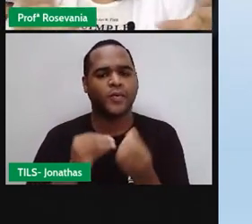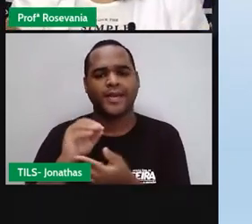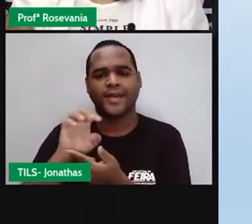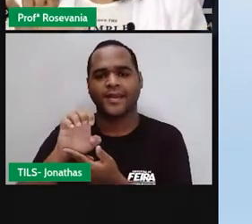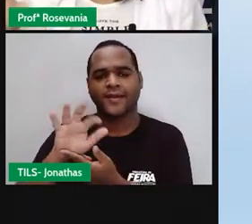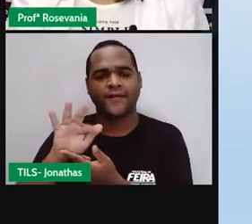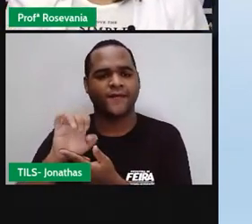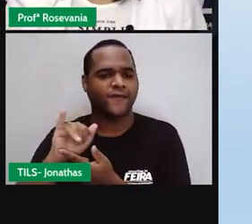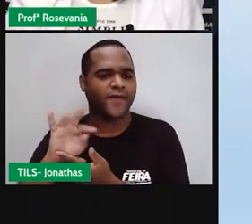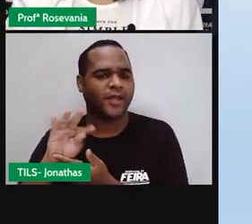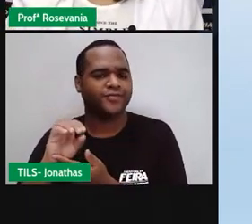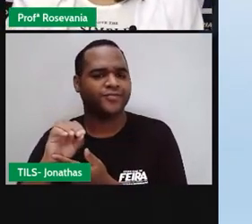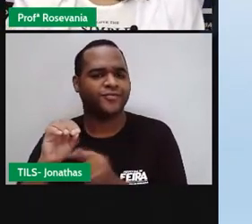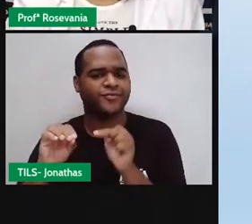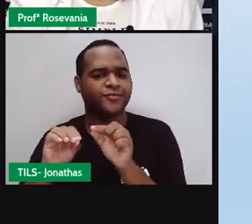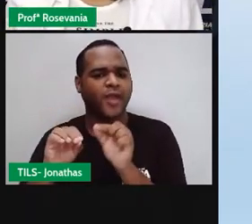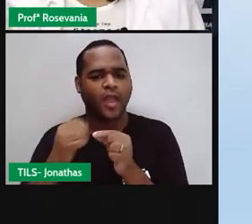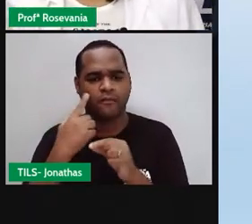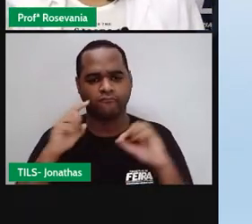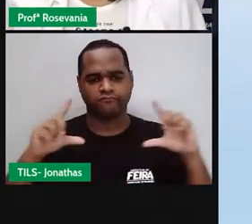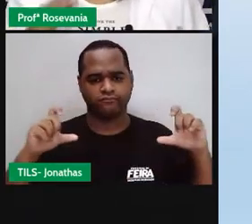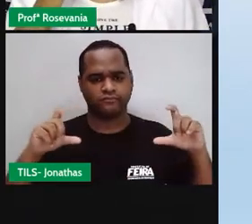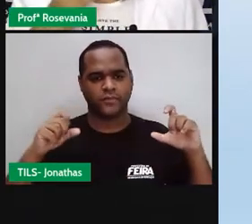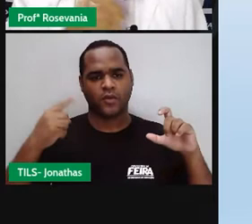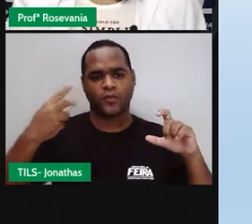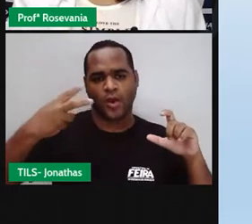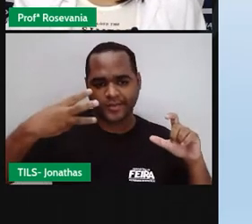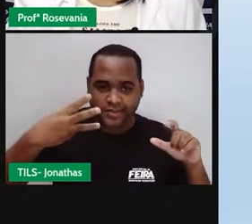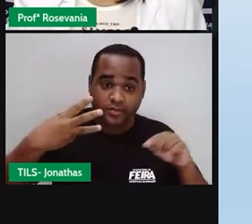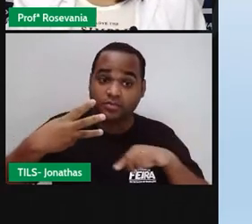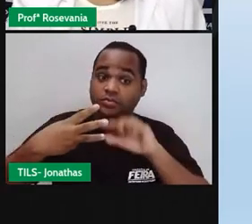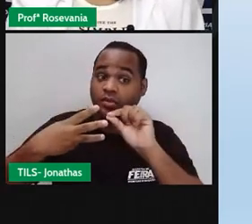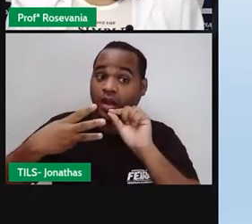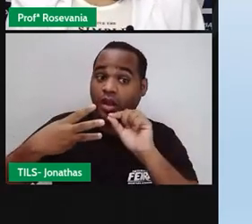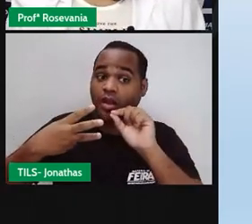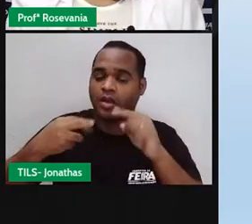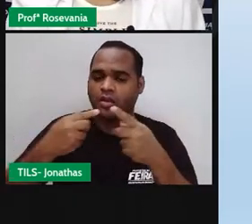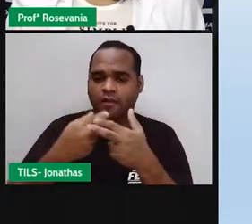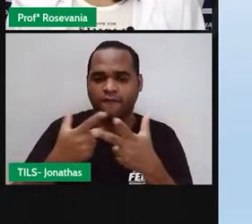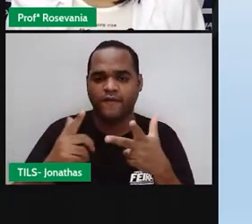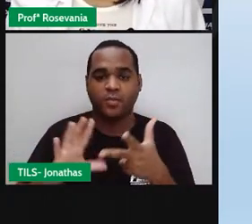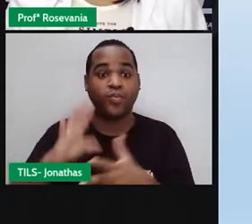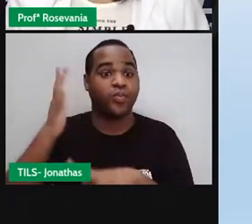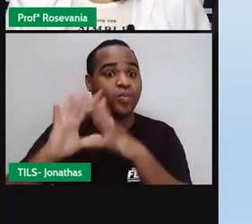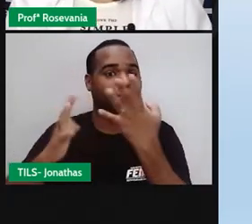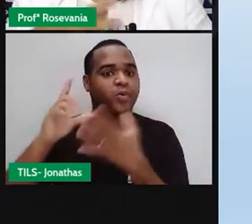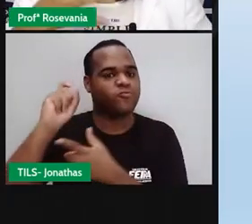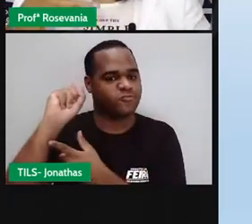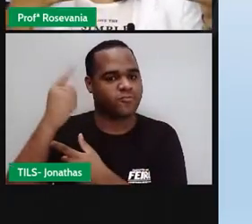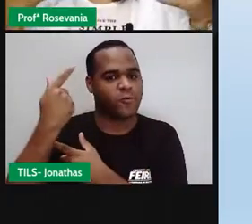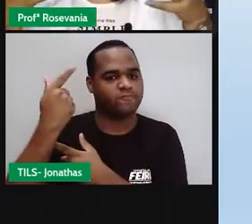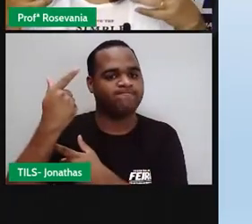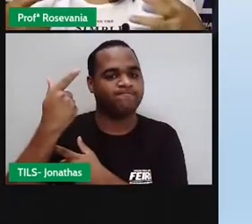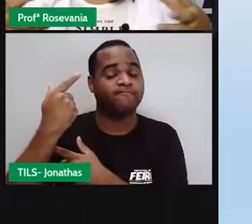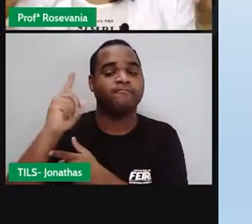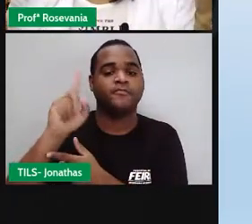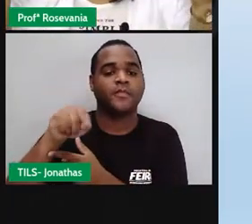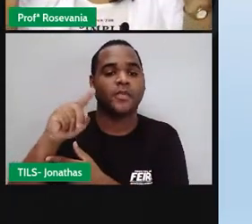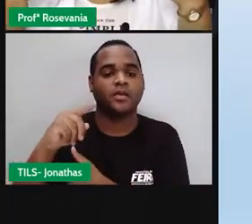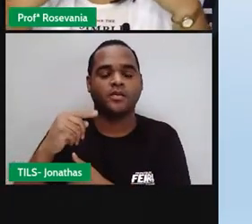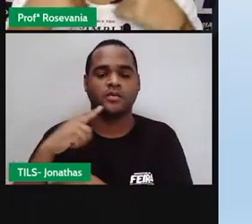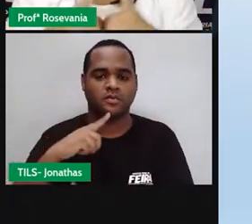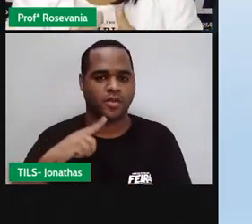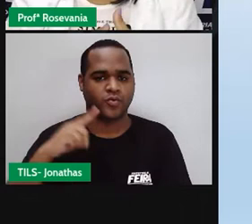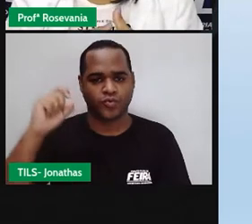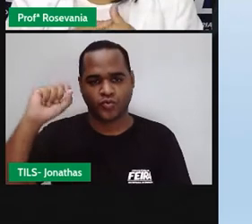aí, tem um esqueminha, né, do 1, do 2 e do 3, tem assim, incidência de radiação solar. Então, a gente tem os raios